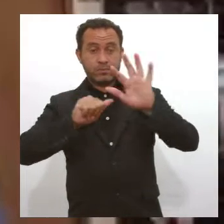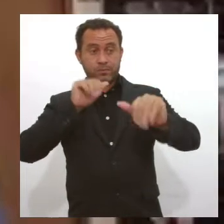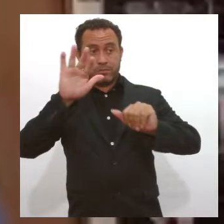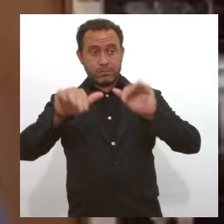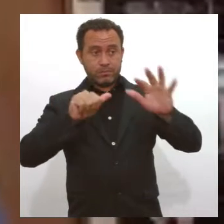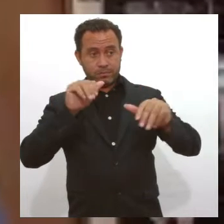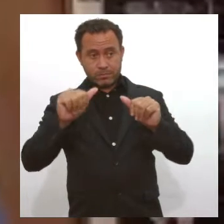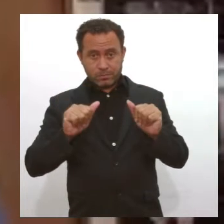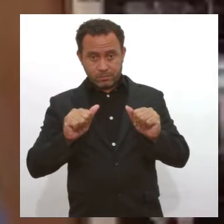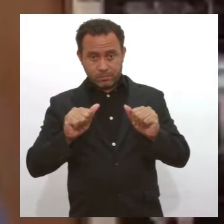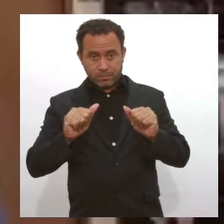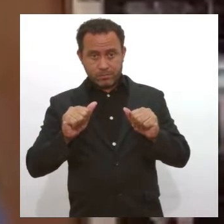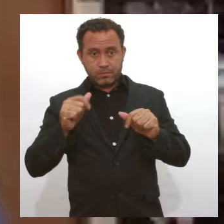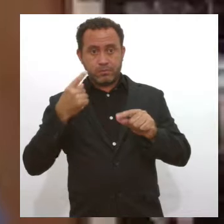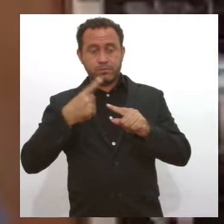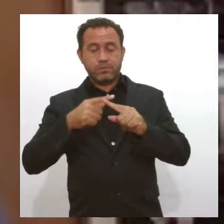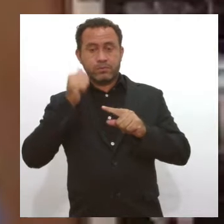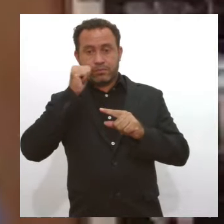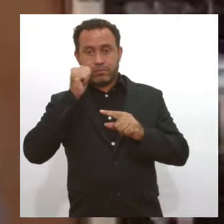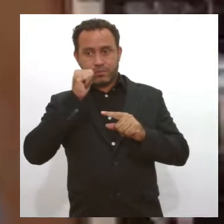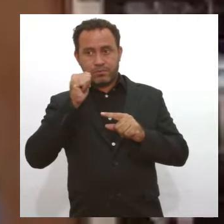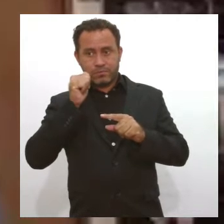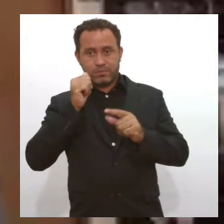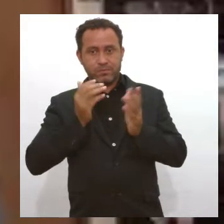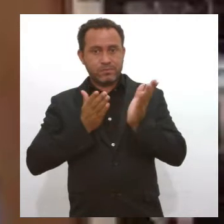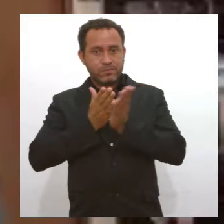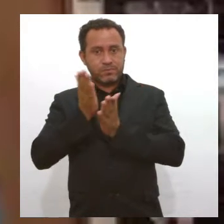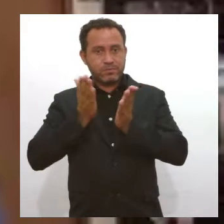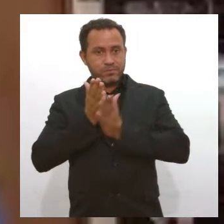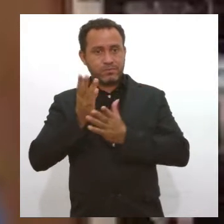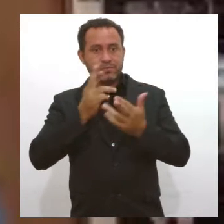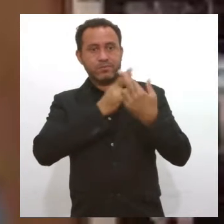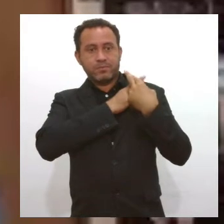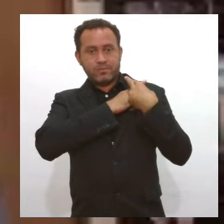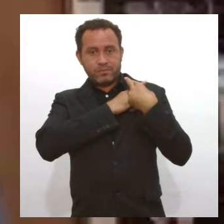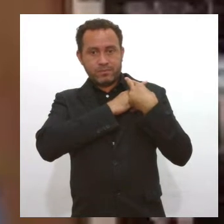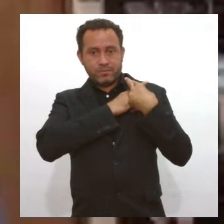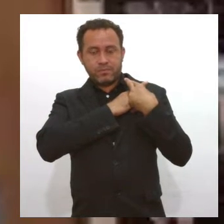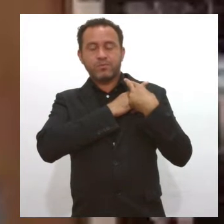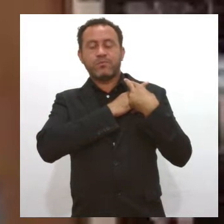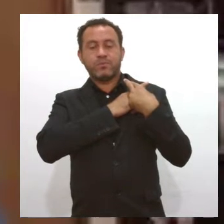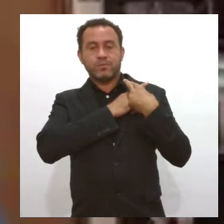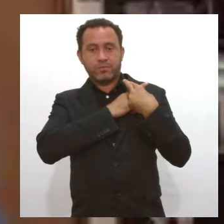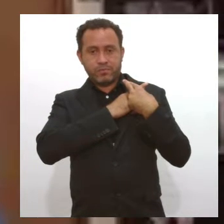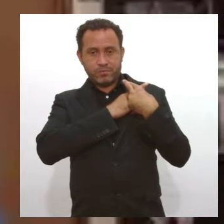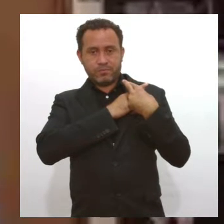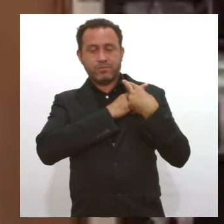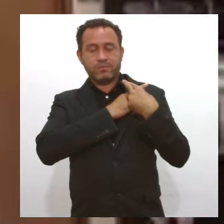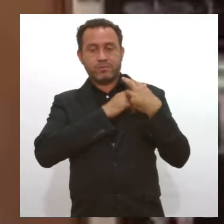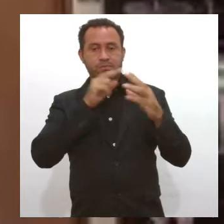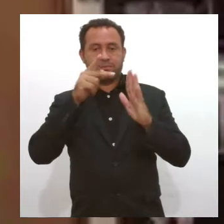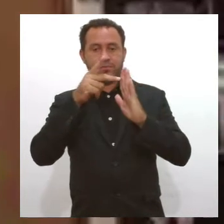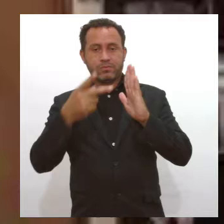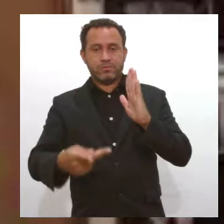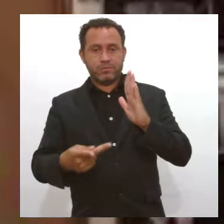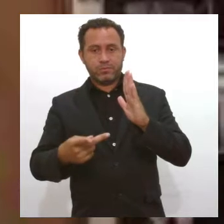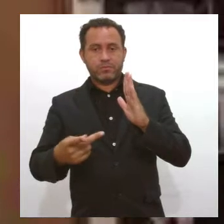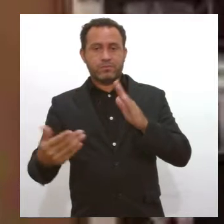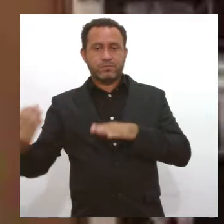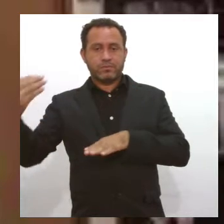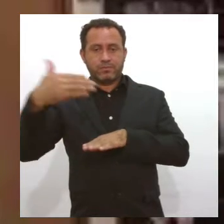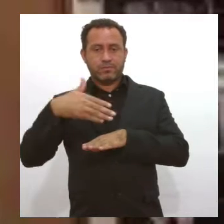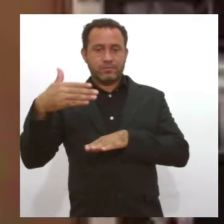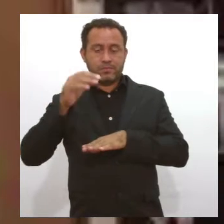mulheres elas foram eleitas e elas têm o compromisso com a causa. Então nós estamos recebendo essas